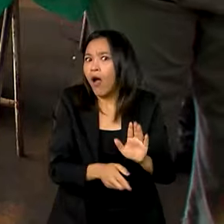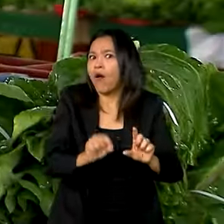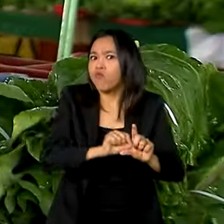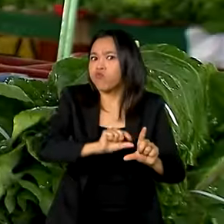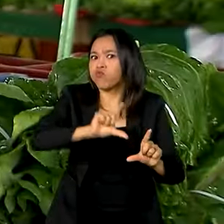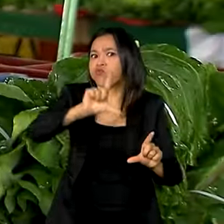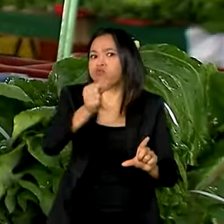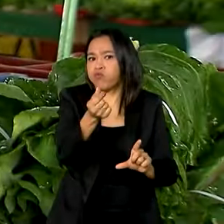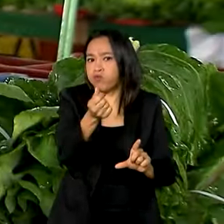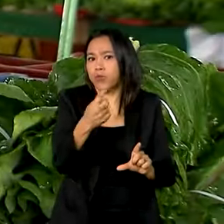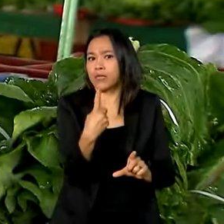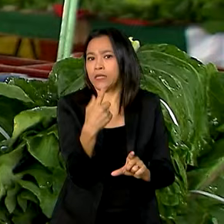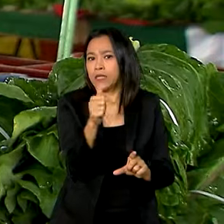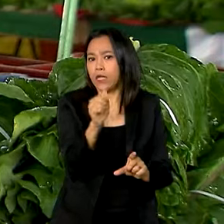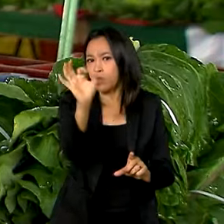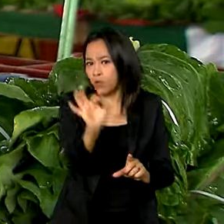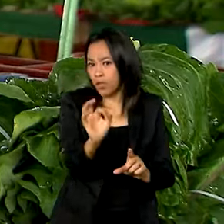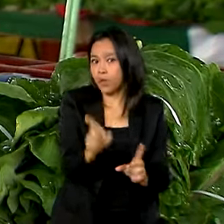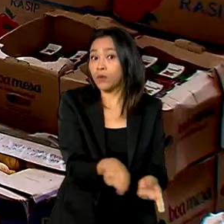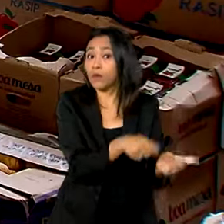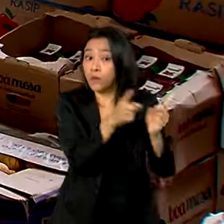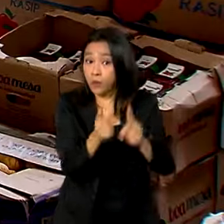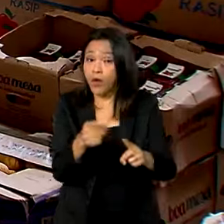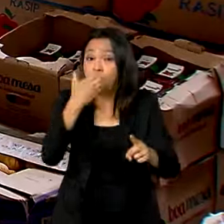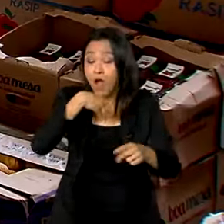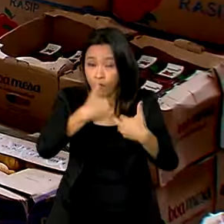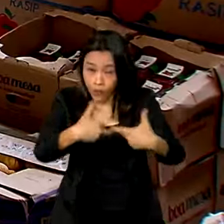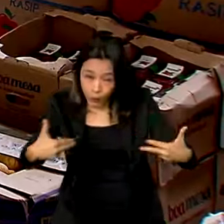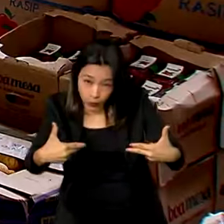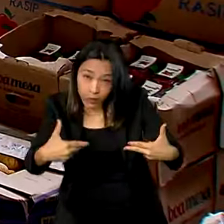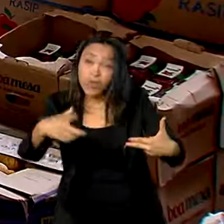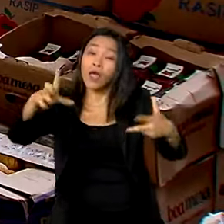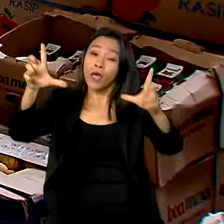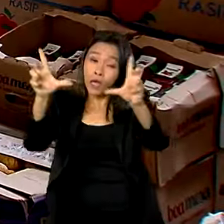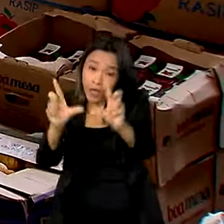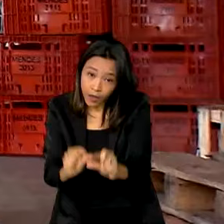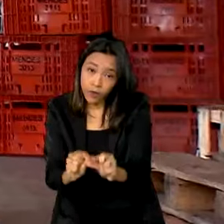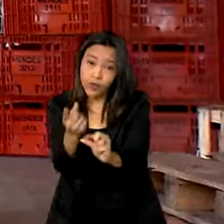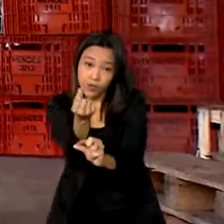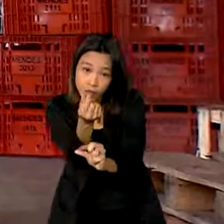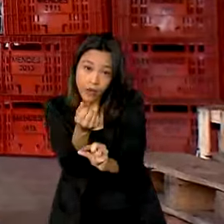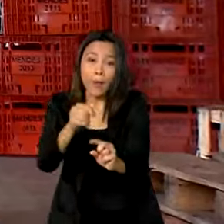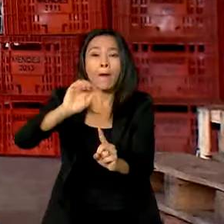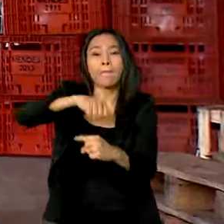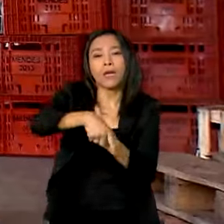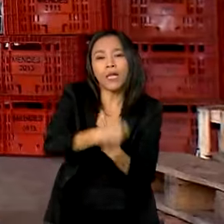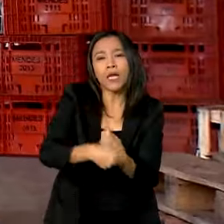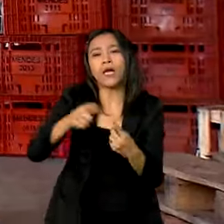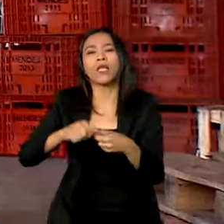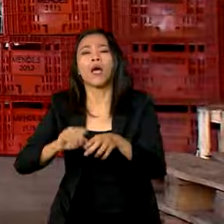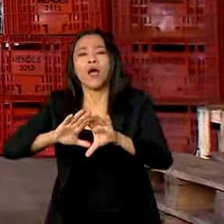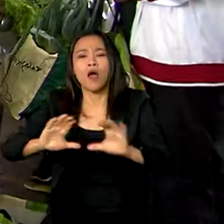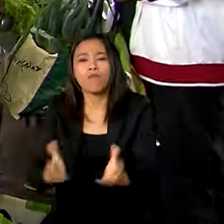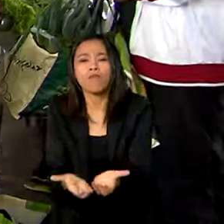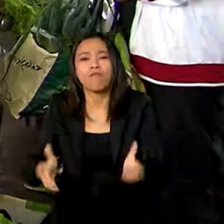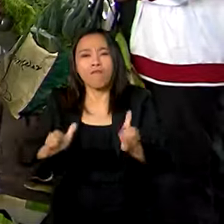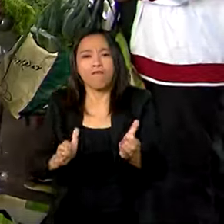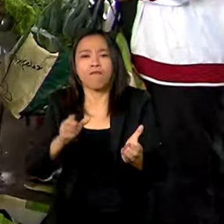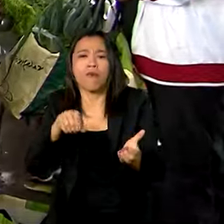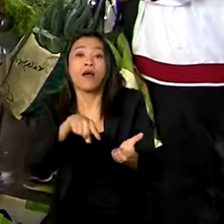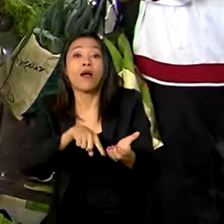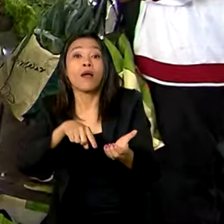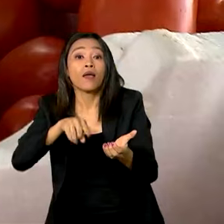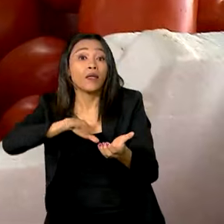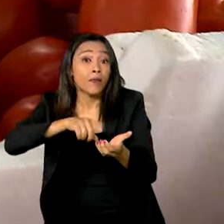média, 17%. Em relação às frutas, houve queda nos preços da banana, do mamão e da melancia. Já a